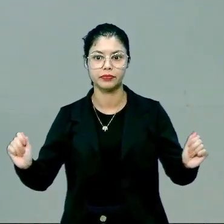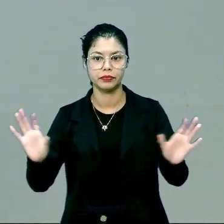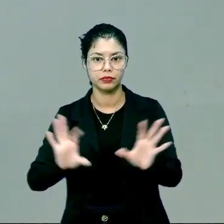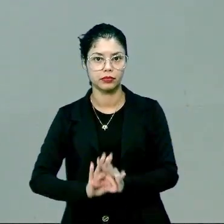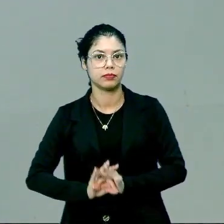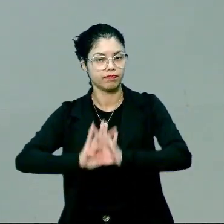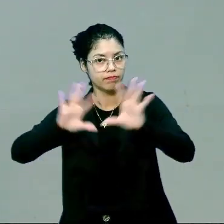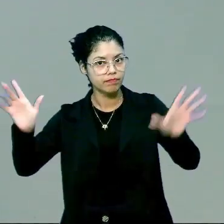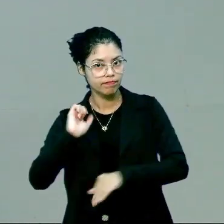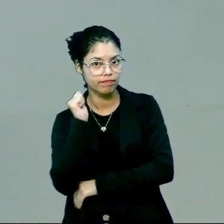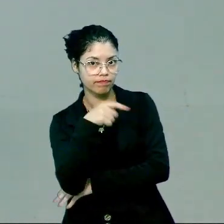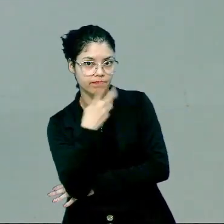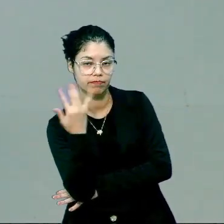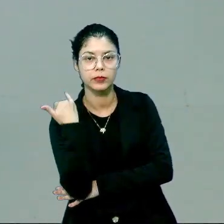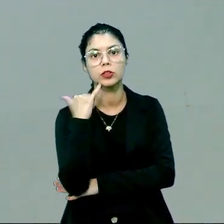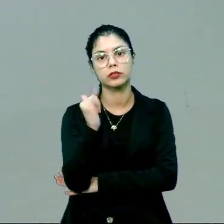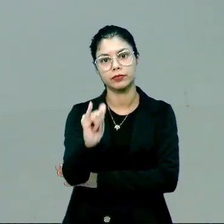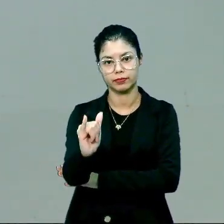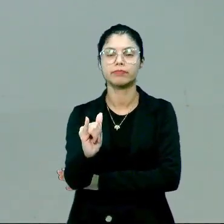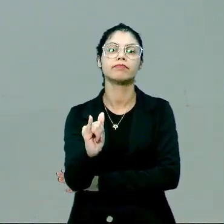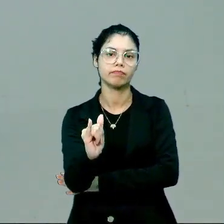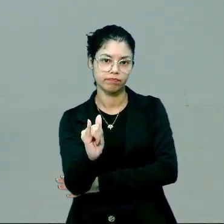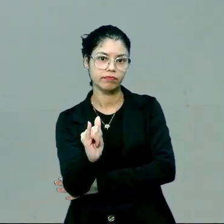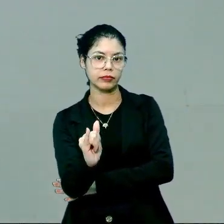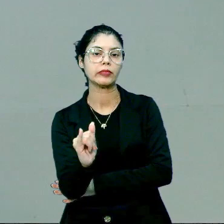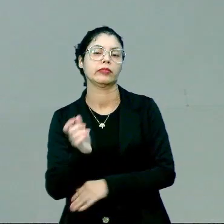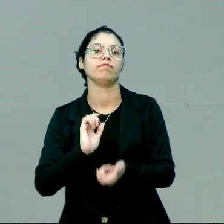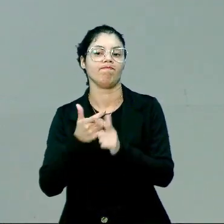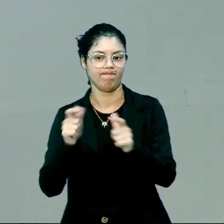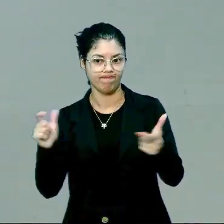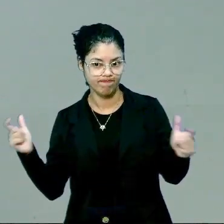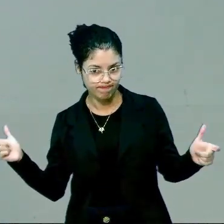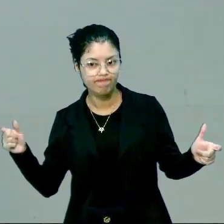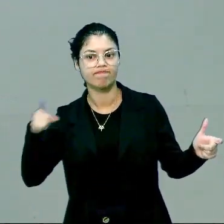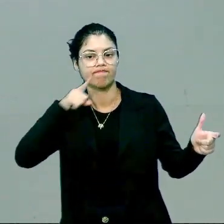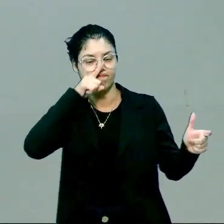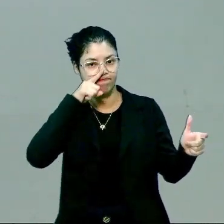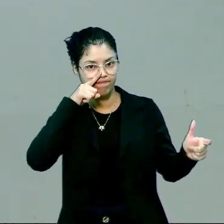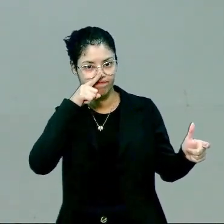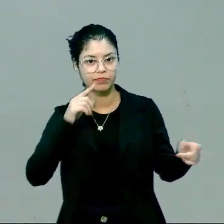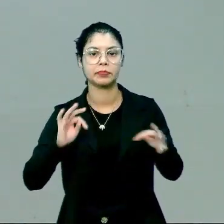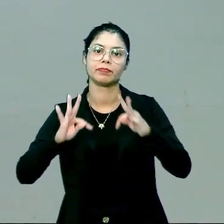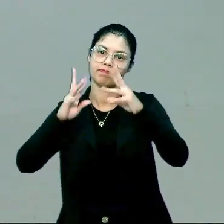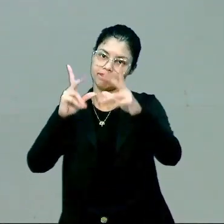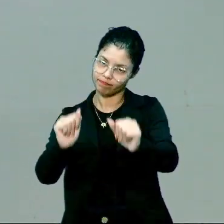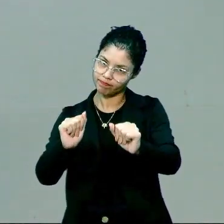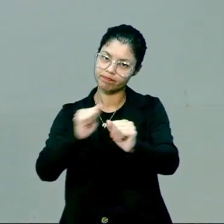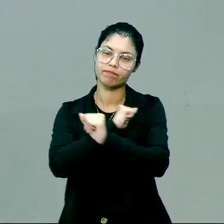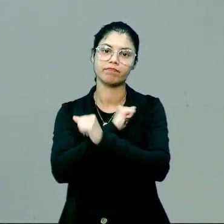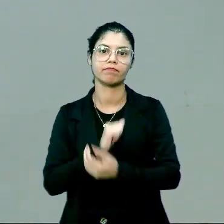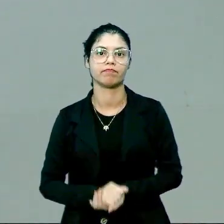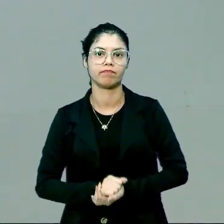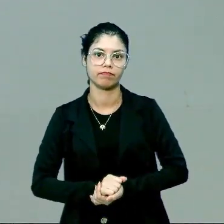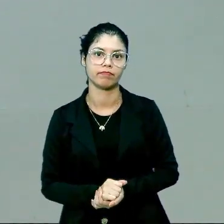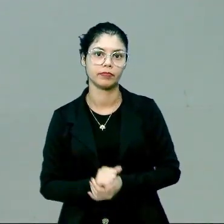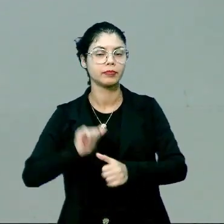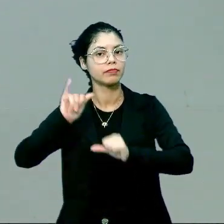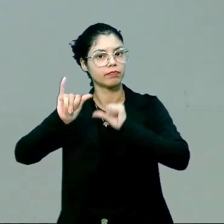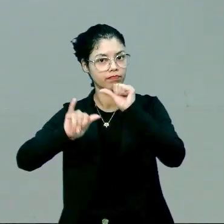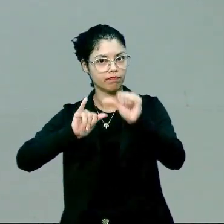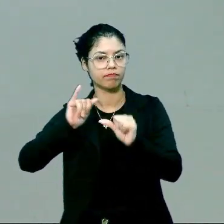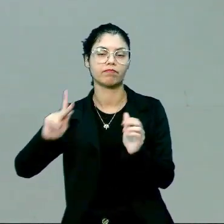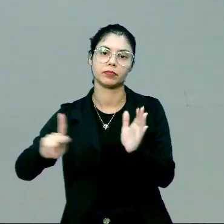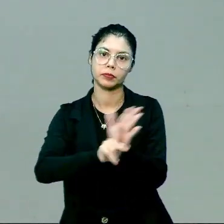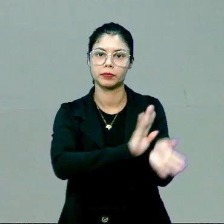libera uma quantidade de energia e, claro, deixando um vestígio super perigoso, que é toda a radiação que fica no meio